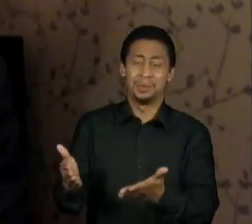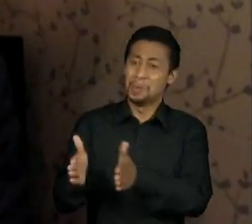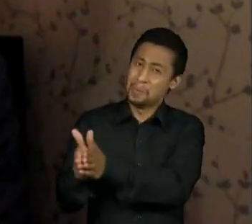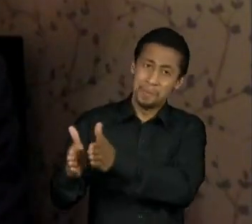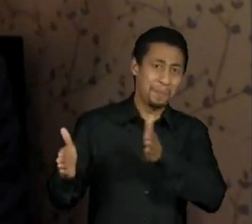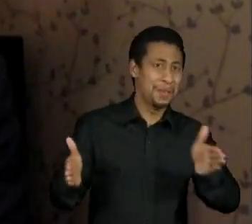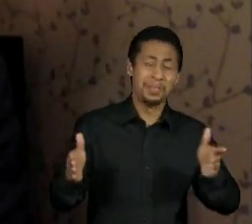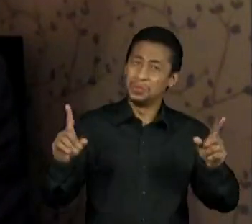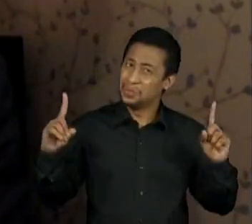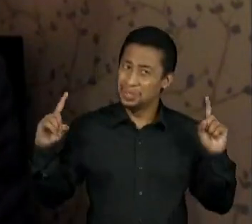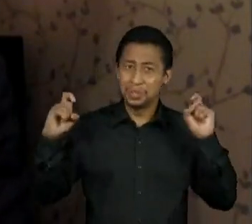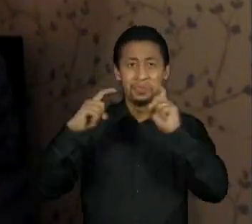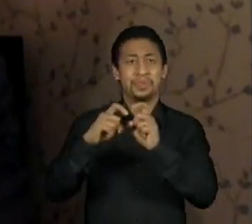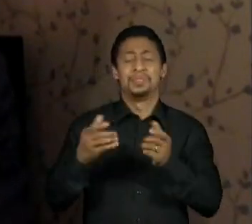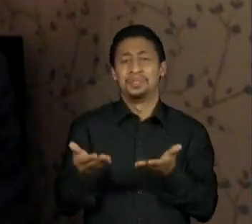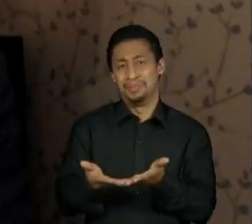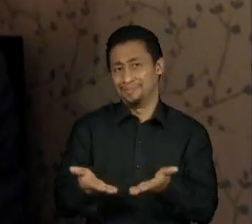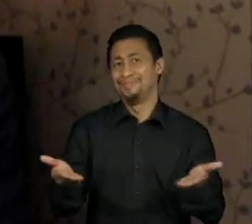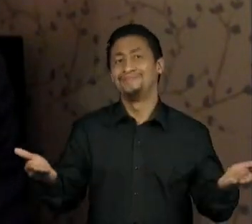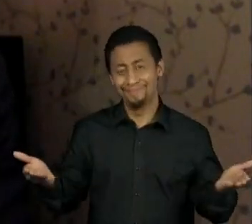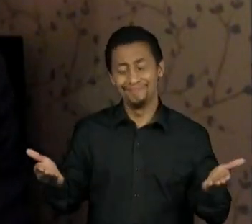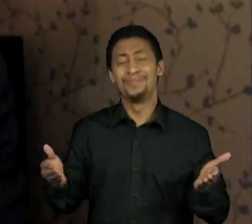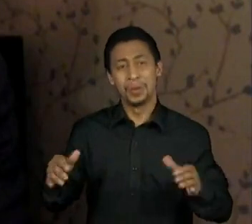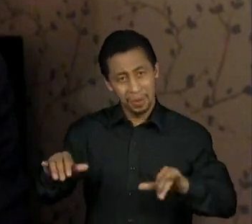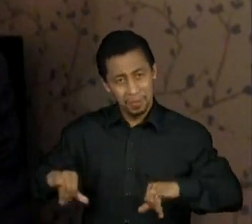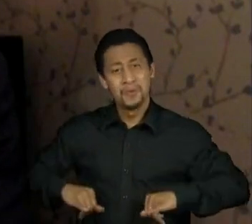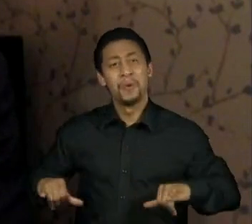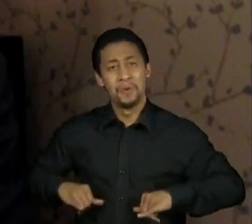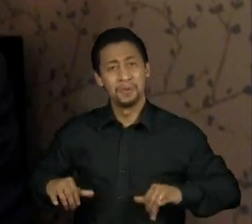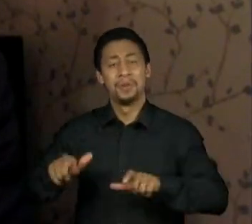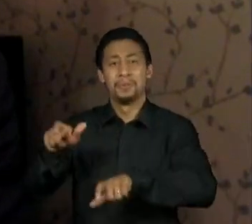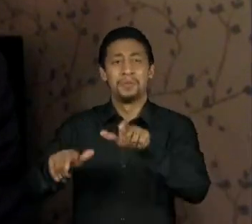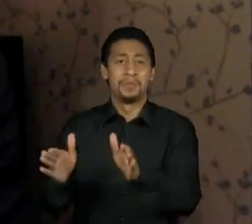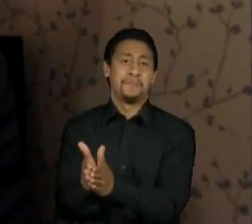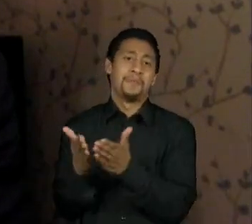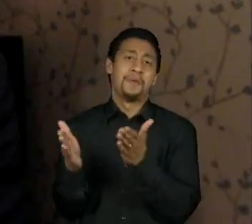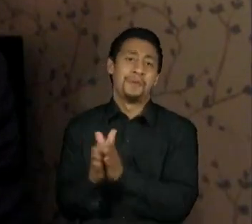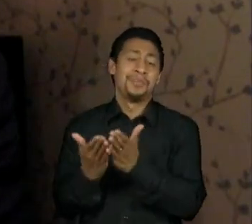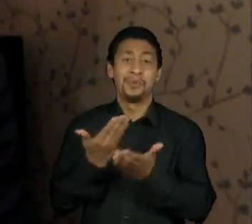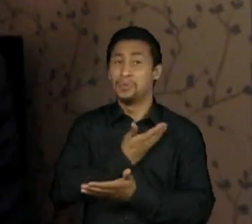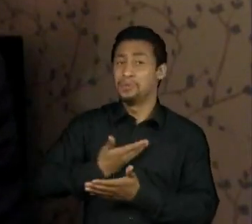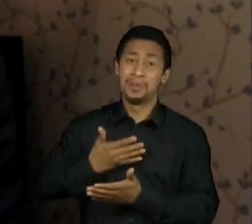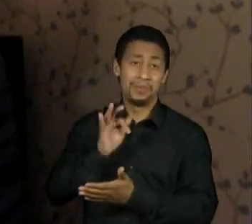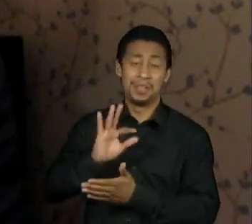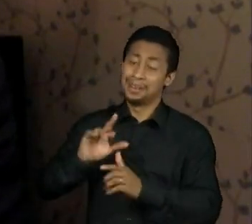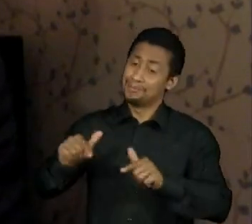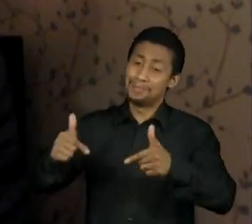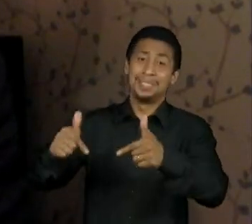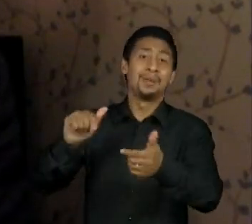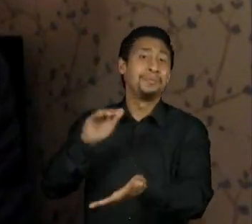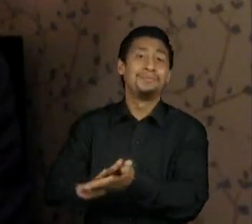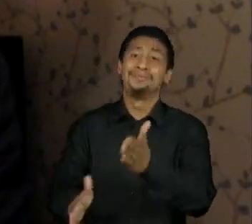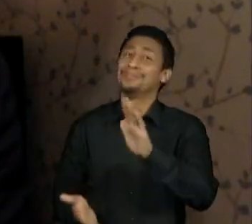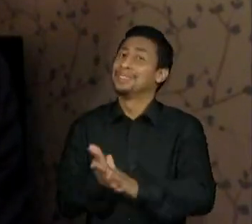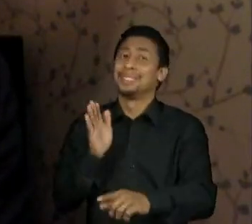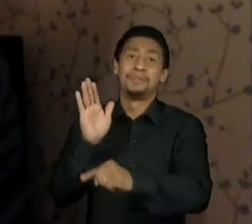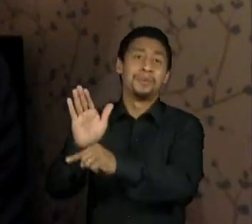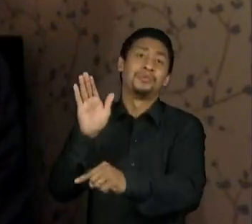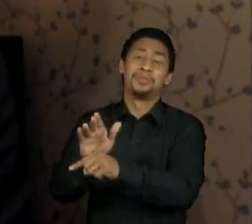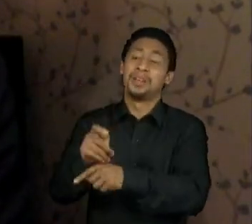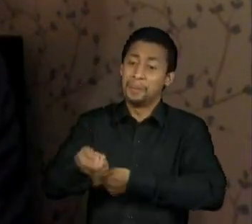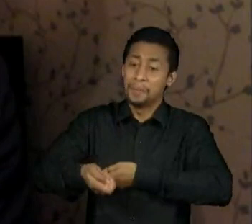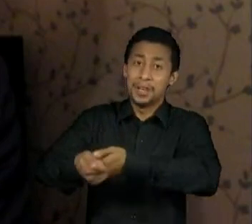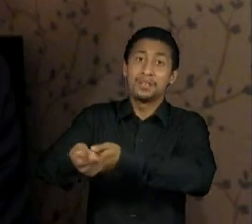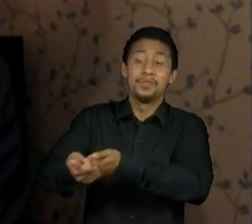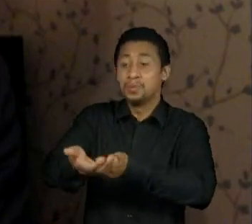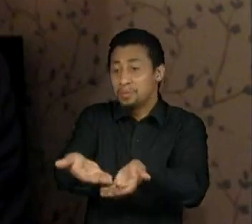duro da vida do país, no período mais duro da vida dos mais pobres, que o governo não consegue dar uma resposta efetiva para a renovação de um